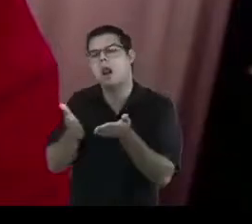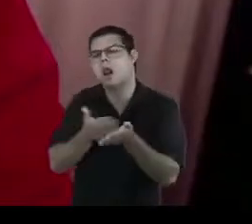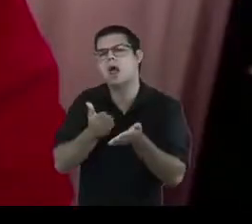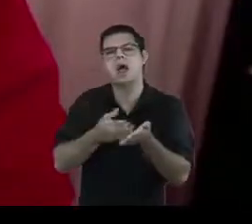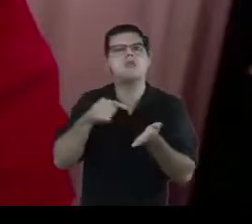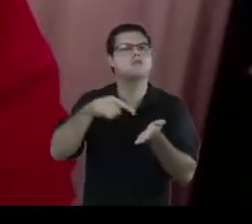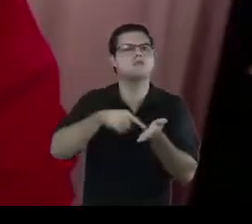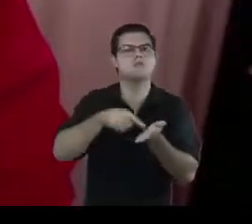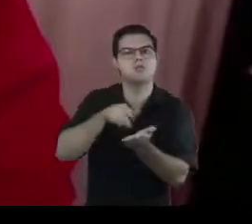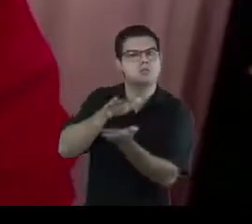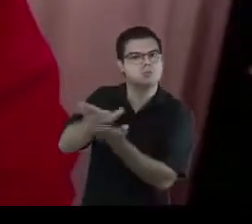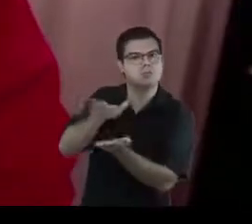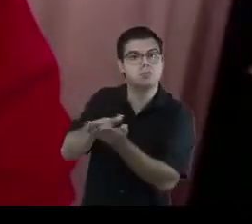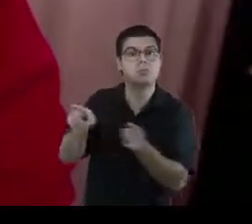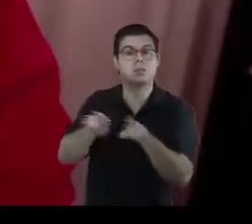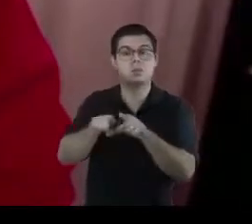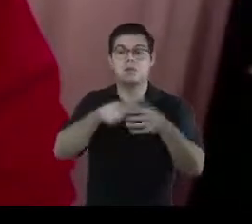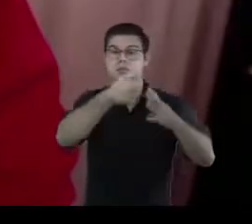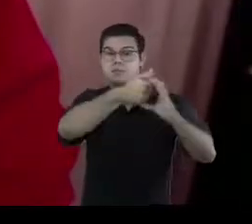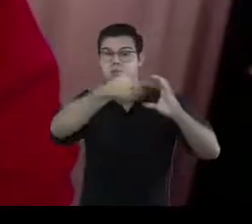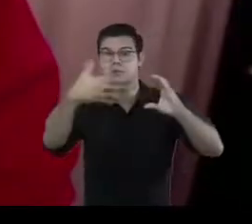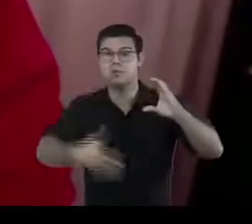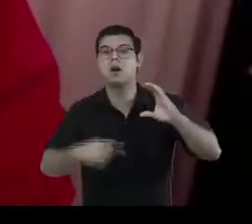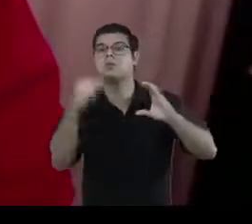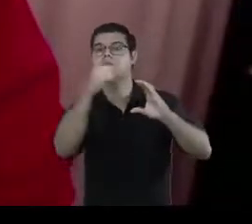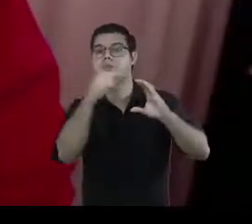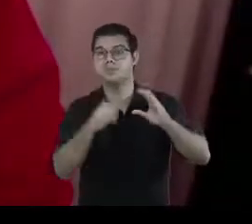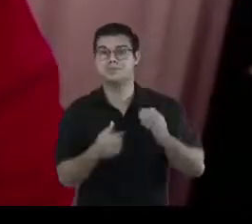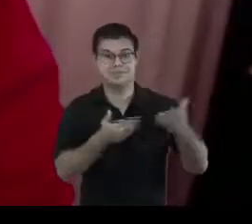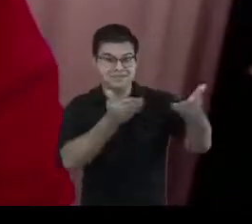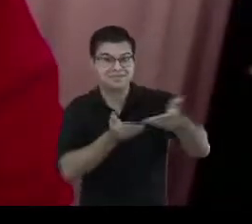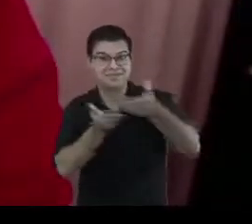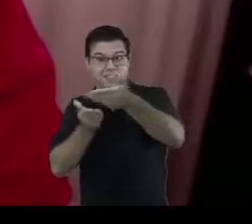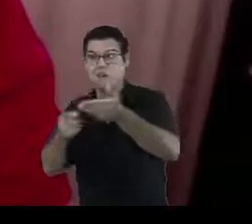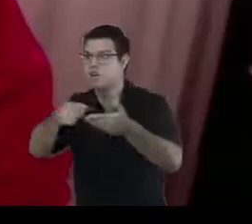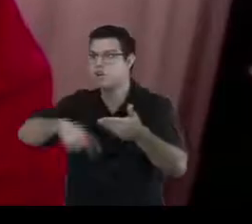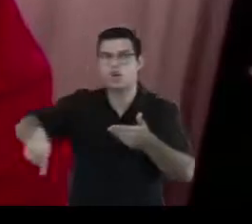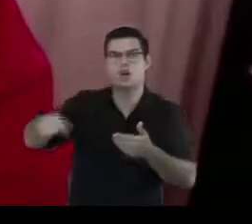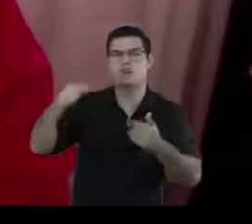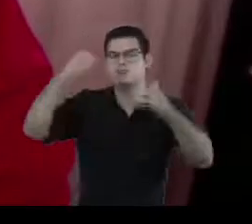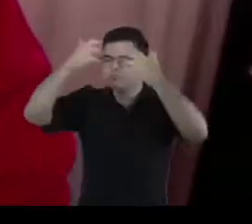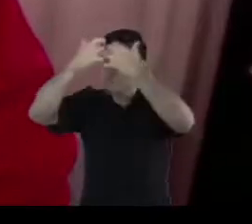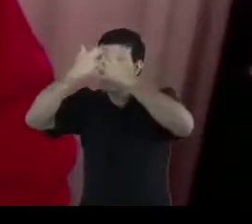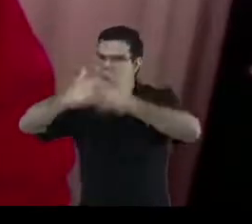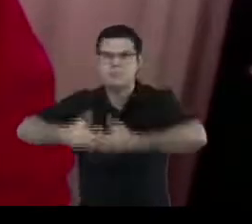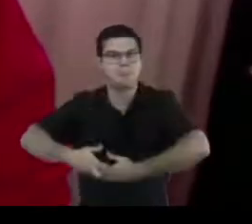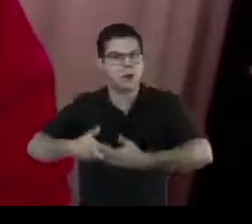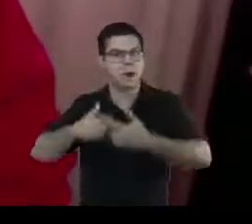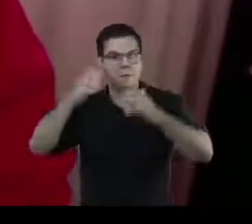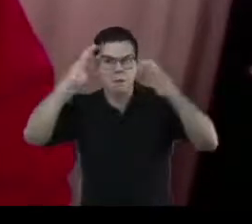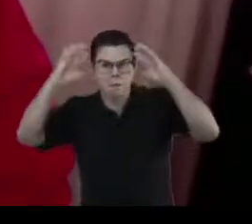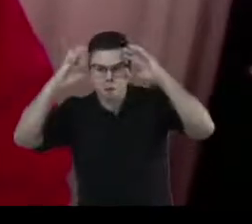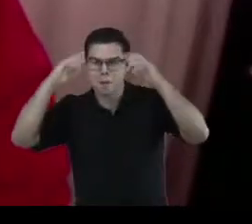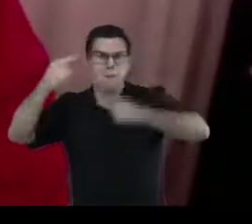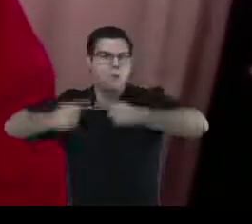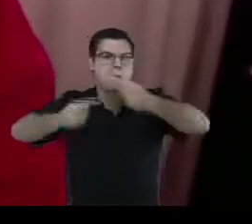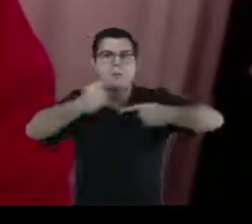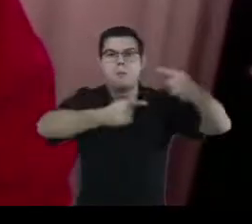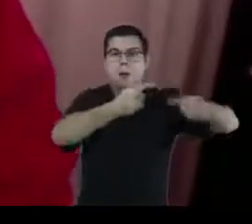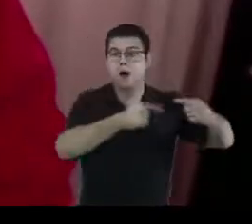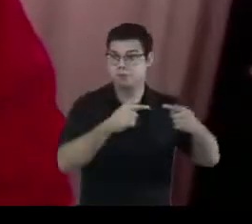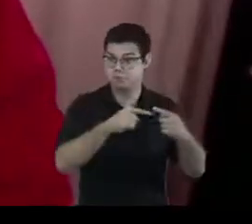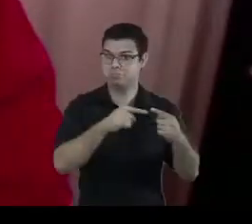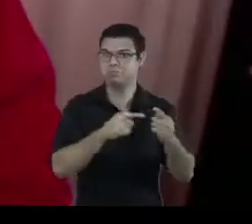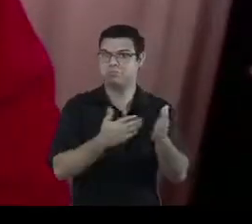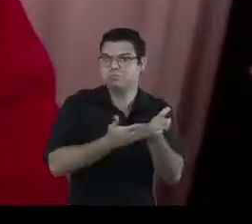peculiares, com a ajuda de nossos convidados desvendaremos e analisaremos esse instrumento tecnológico complexo